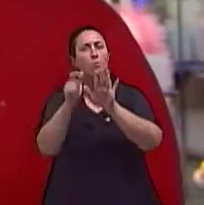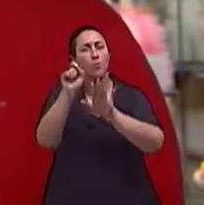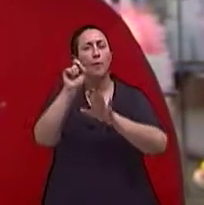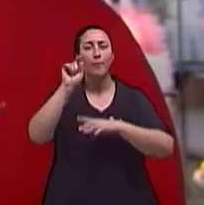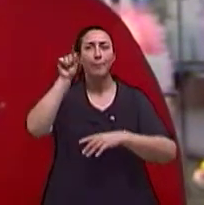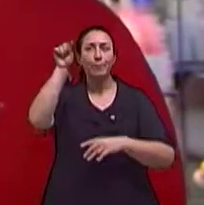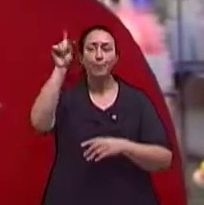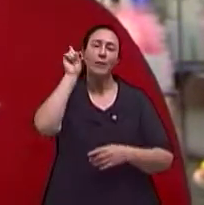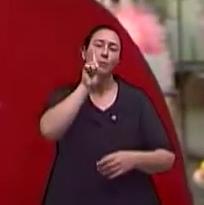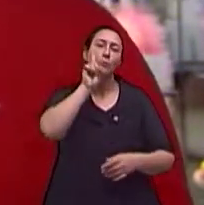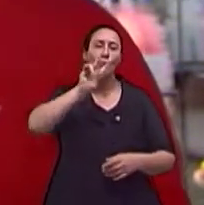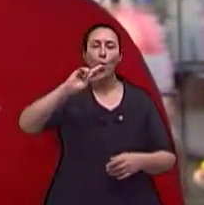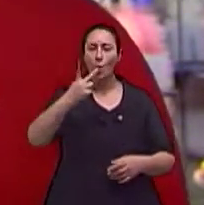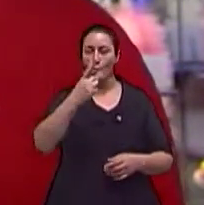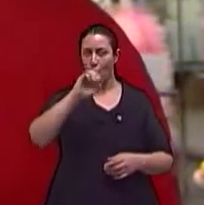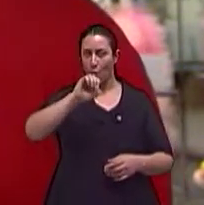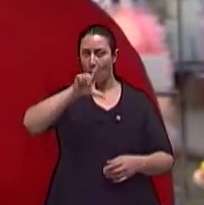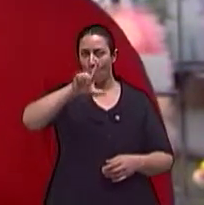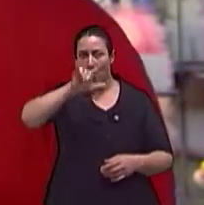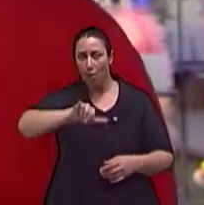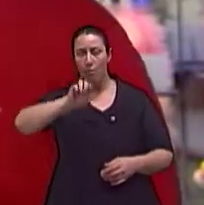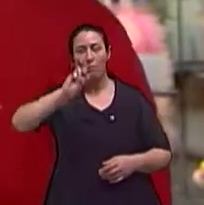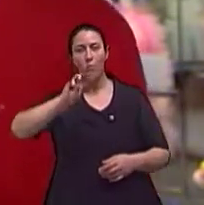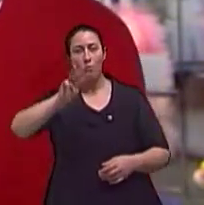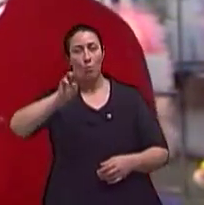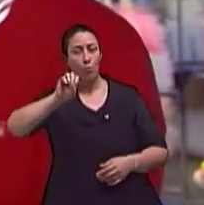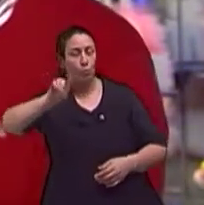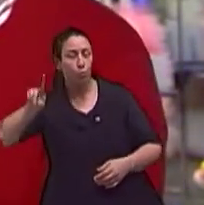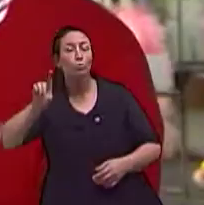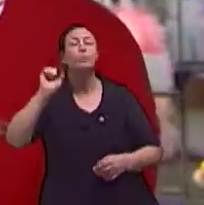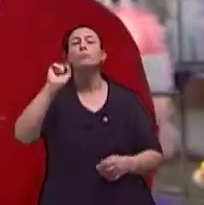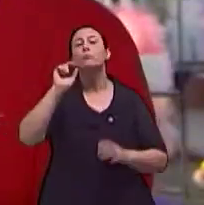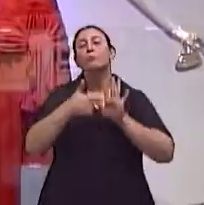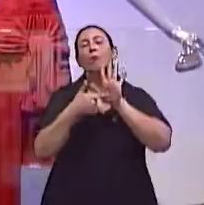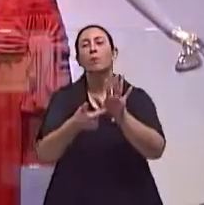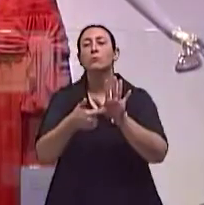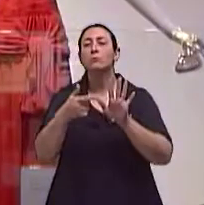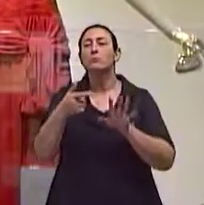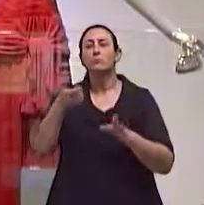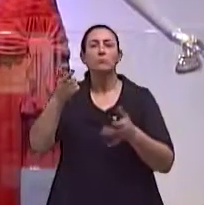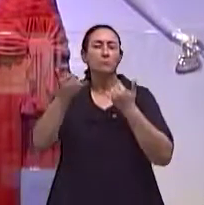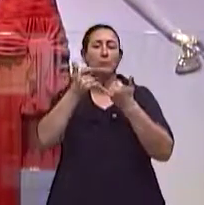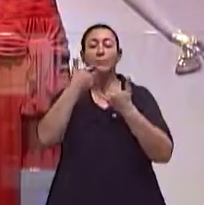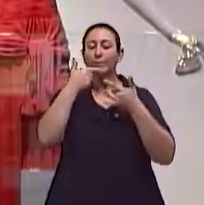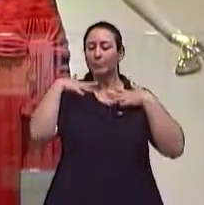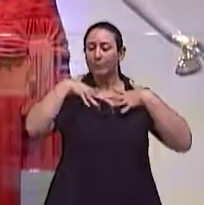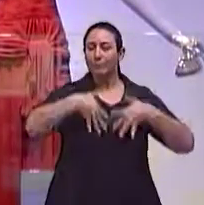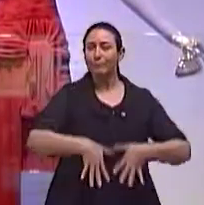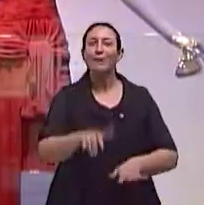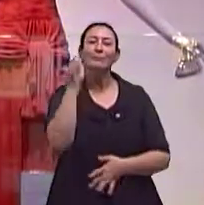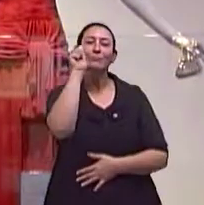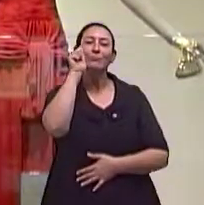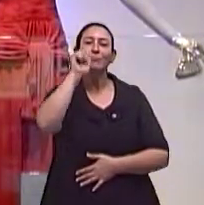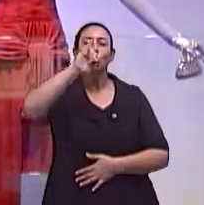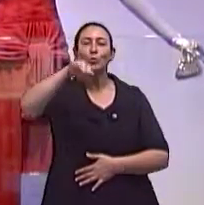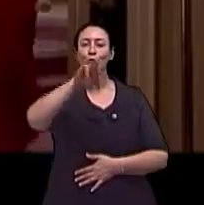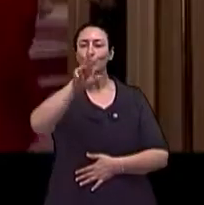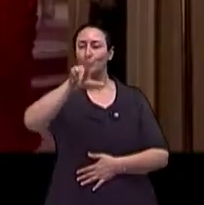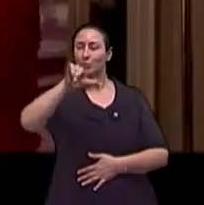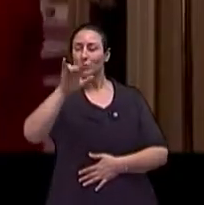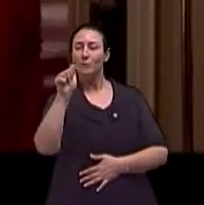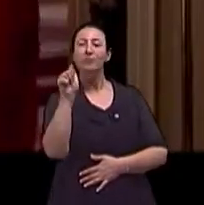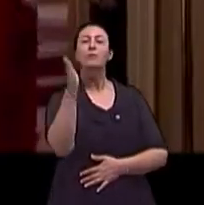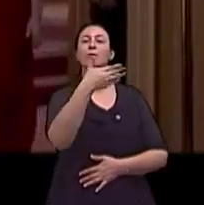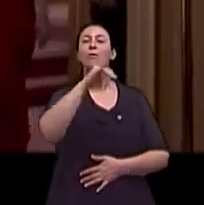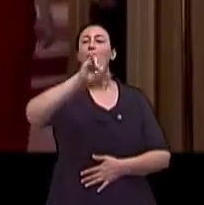em que as estrelas não eram produtoras independentes. Hoje nós temos aqui, por exemplo, o vestido vermelho da Julia Roberts em Uma Lina